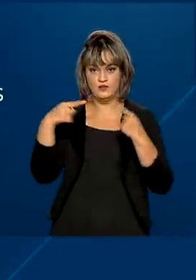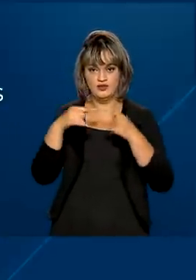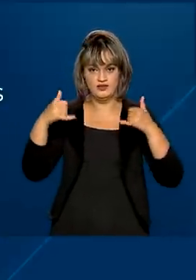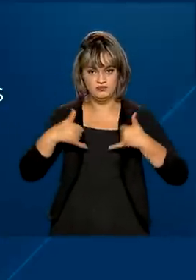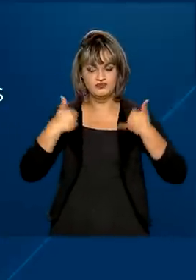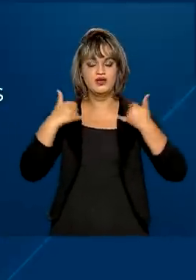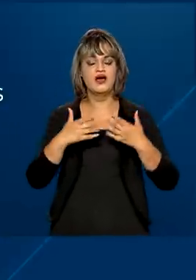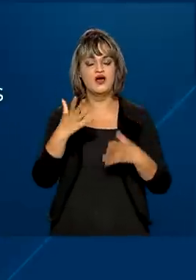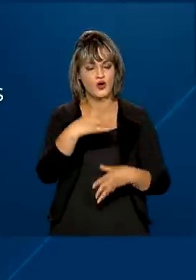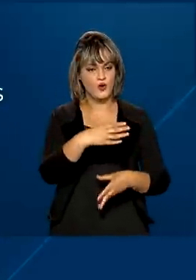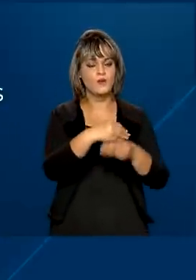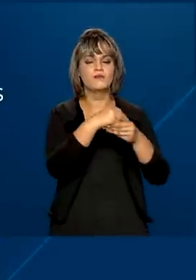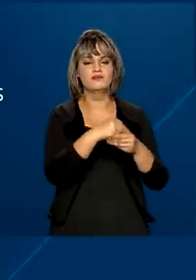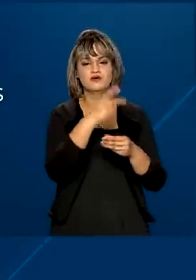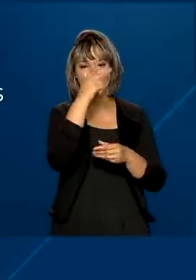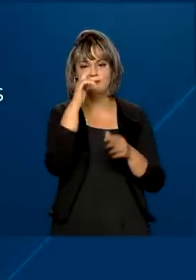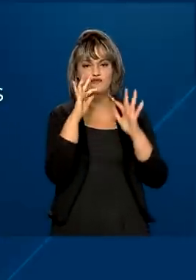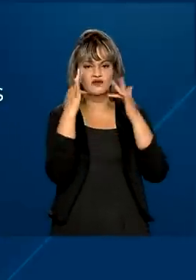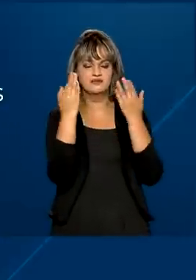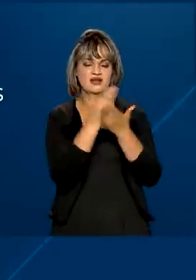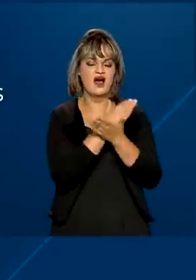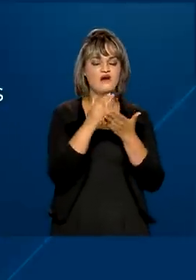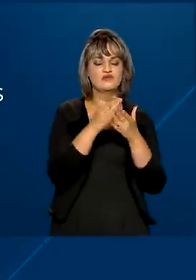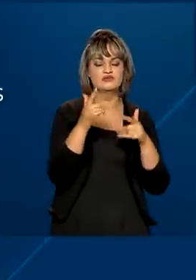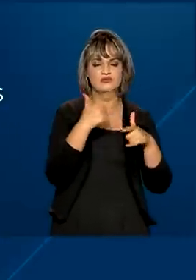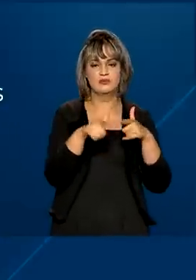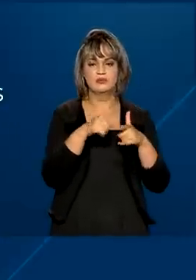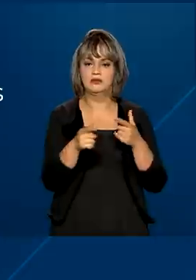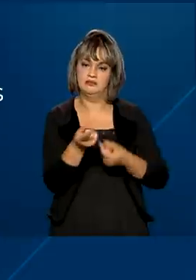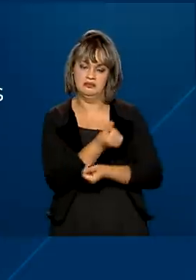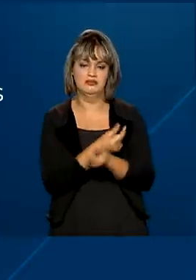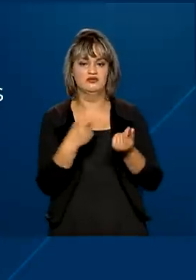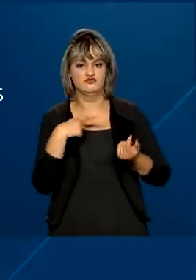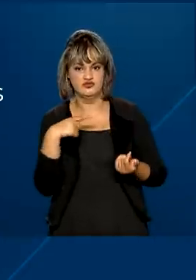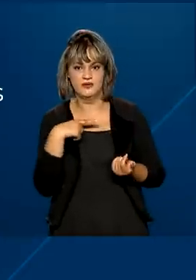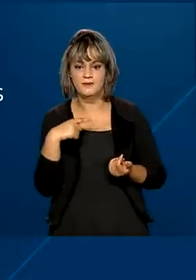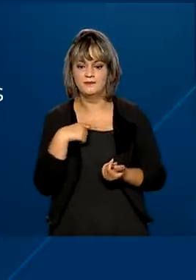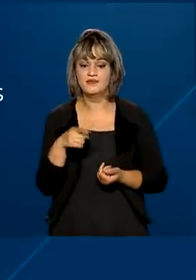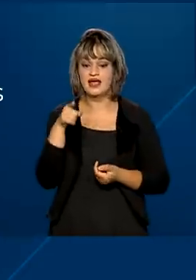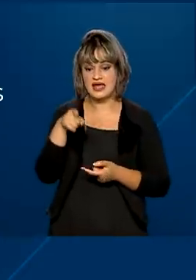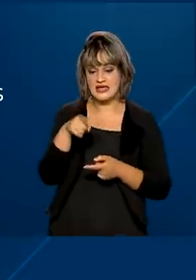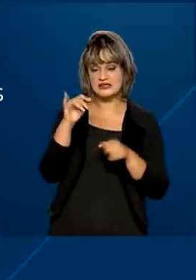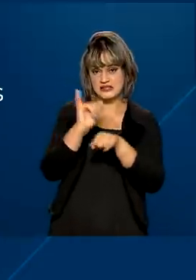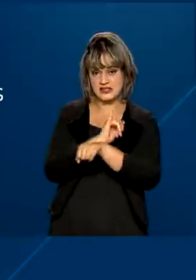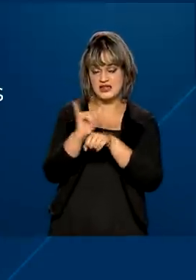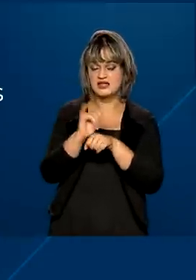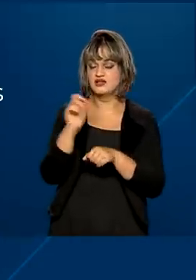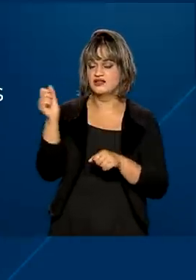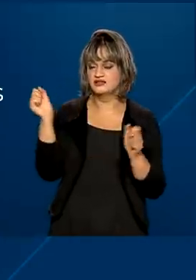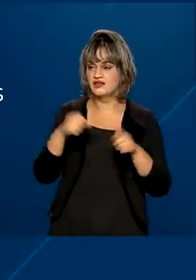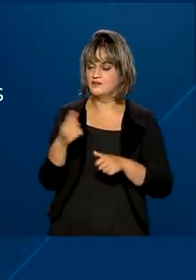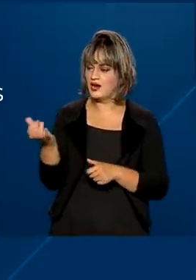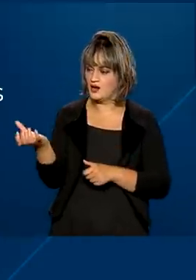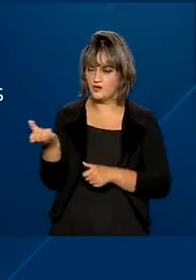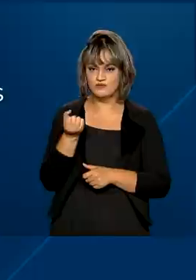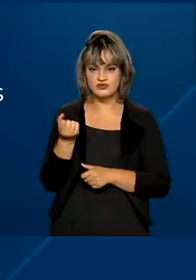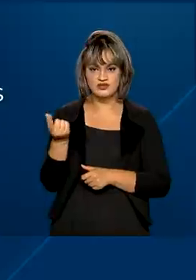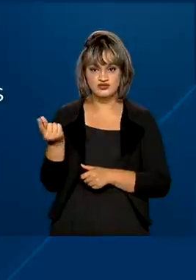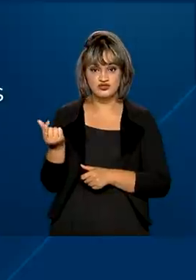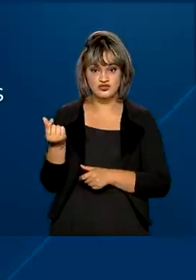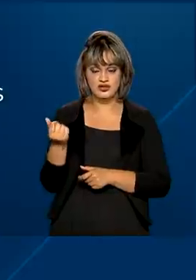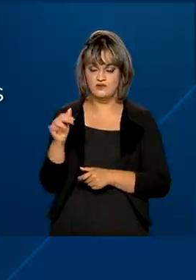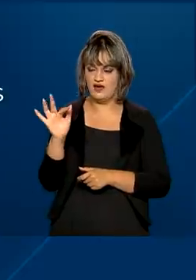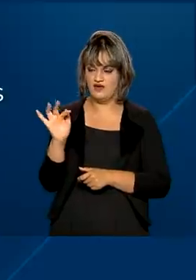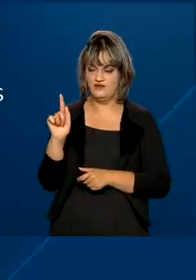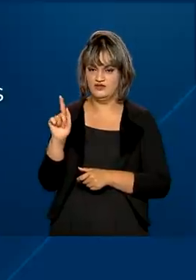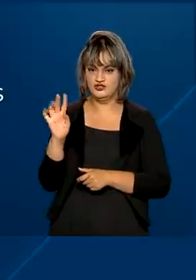das famílias em dificuldade por causa da crise sanitária. Essa modalidade permite a retirada de parte do saldo da conta